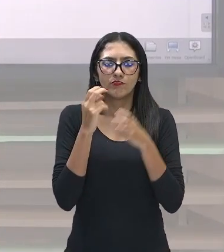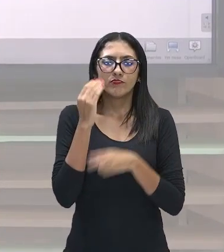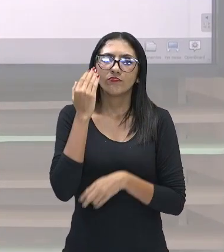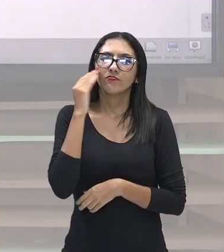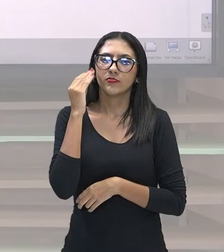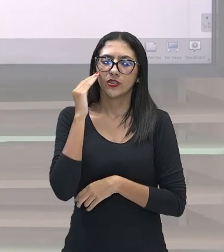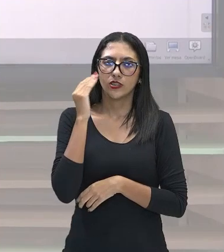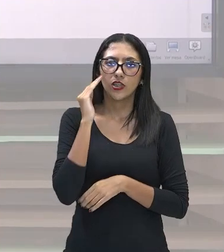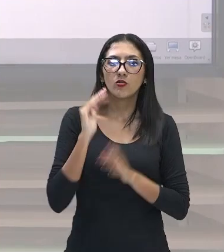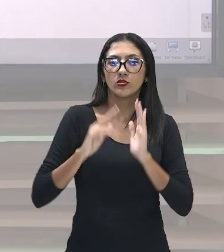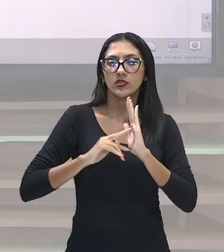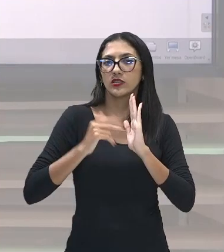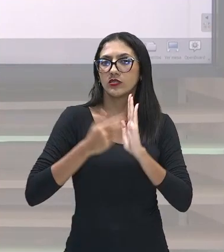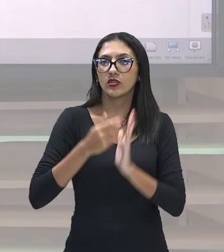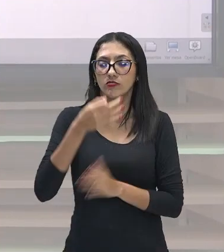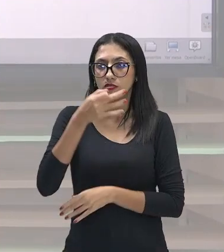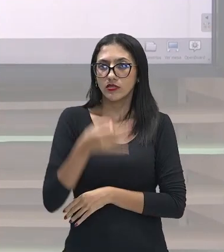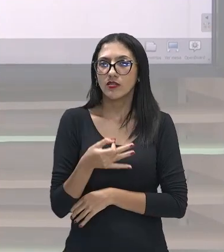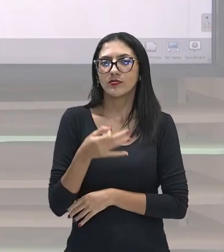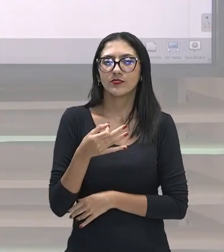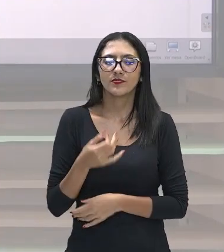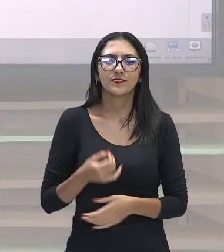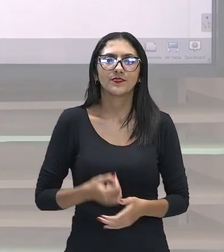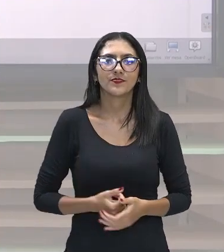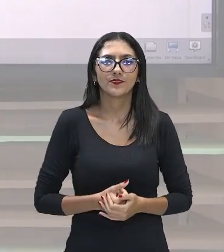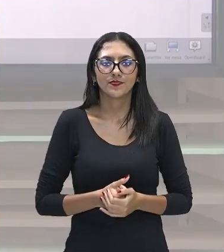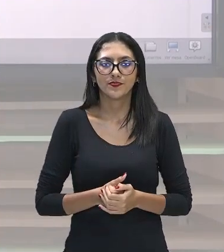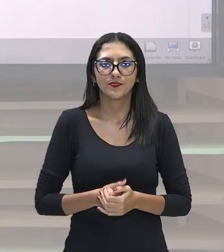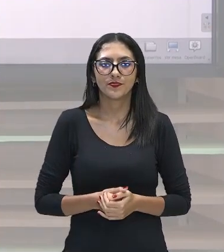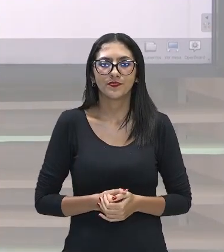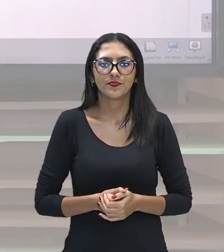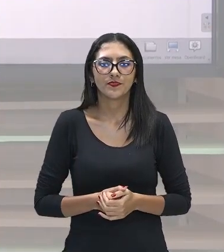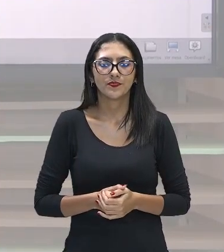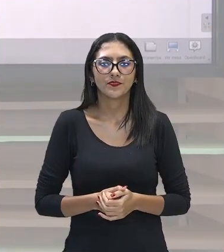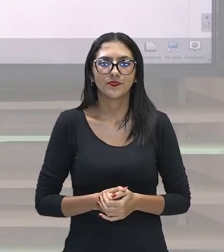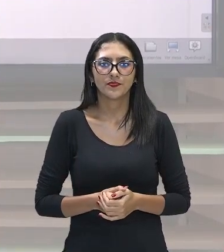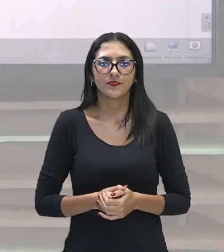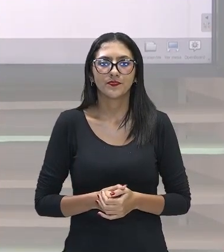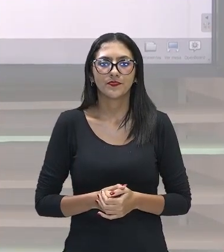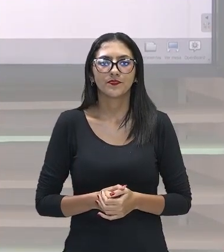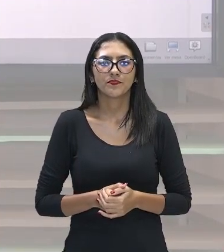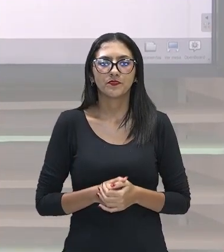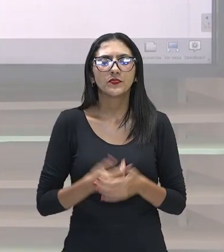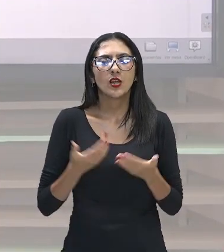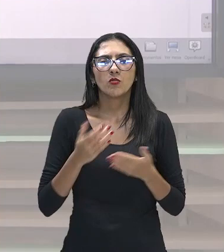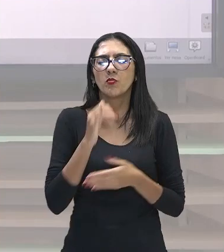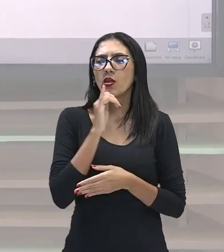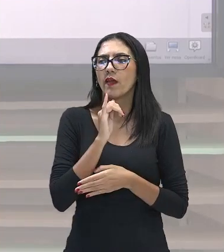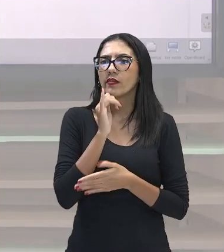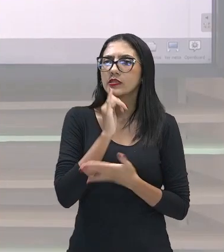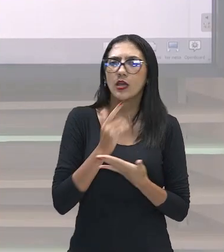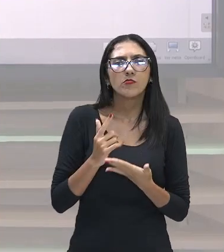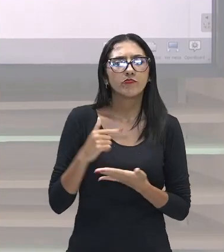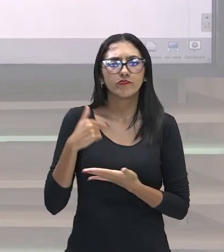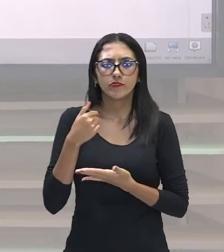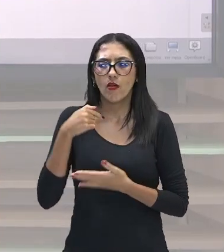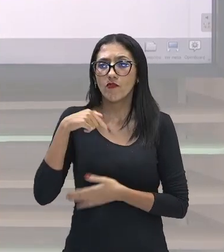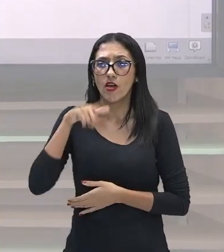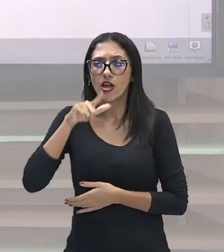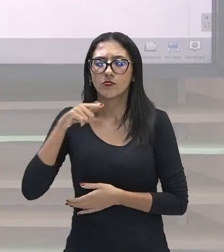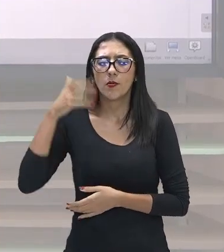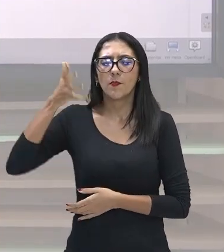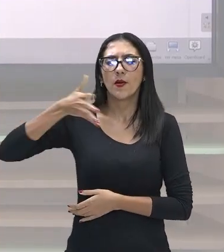sendo dita. Quando a gente está, por exemplo, numa palestra, né? Num